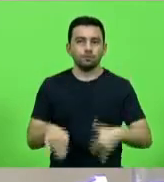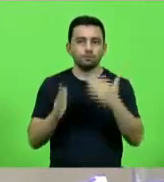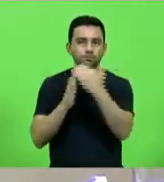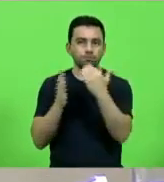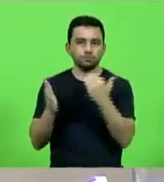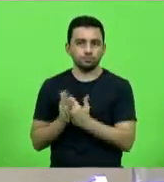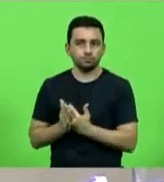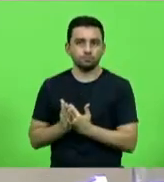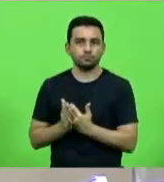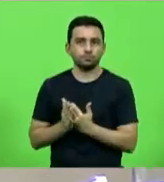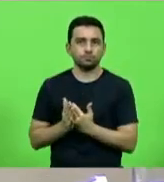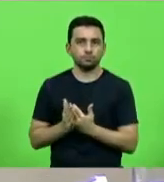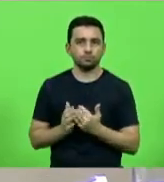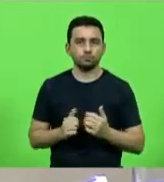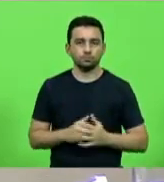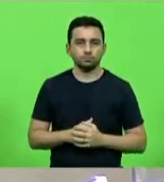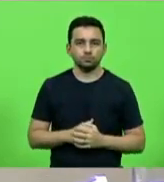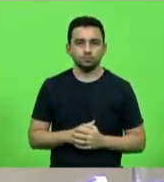do dia.